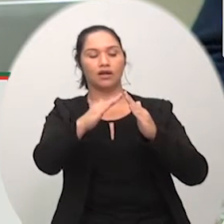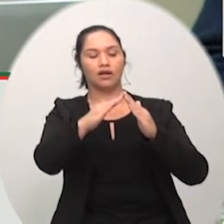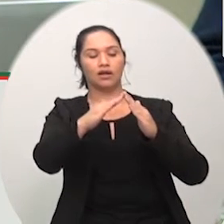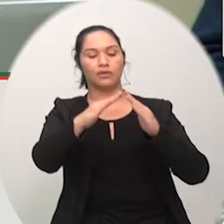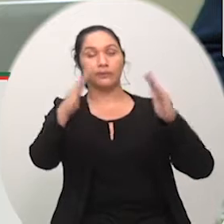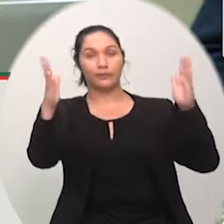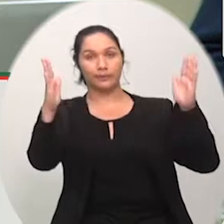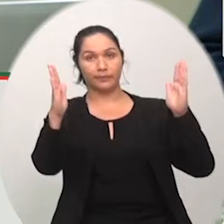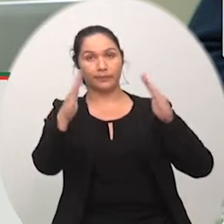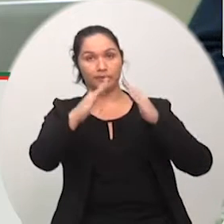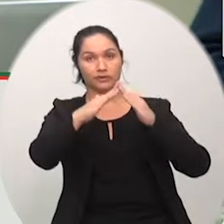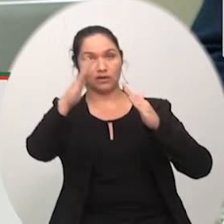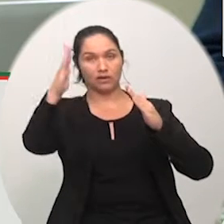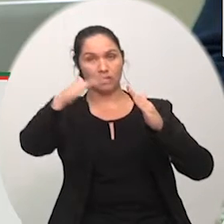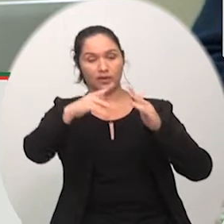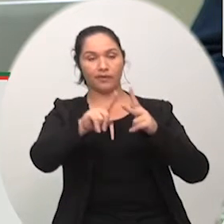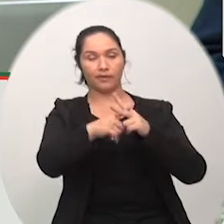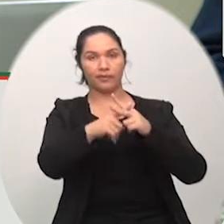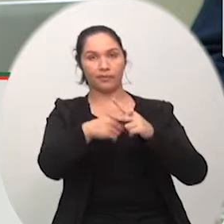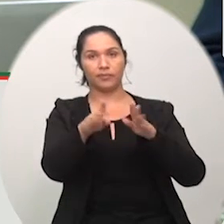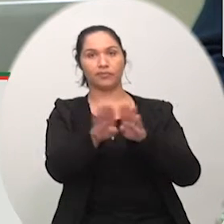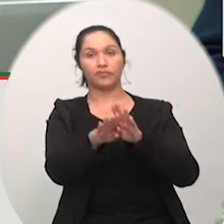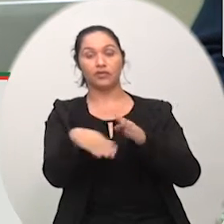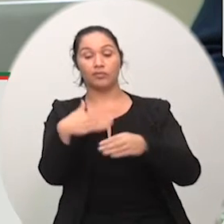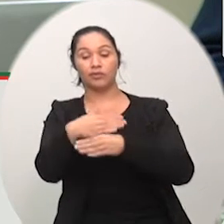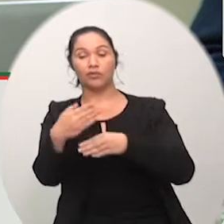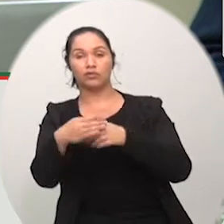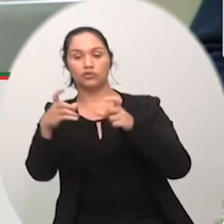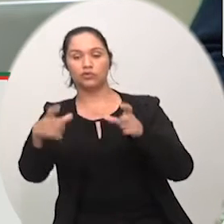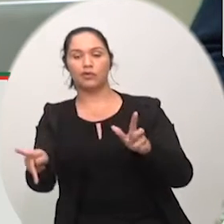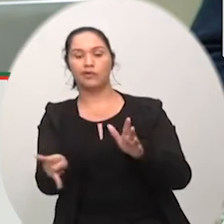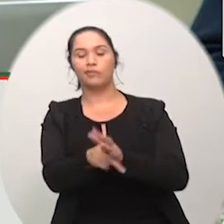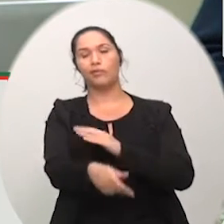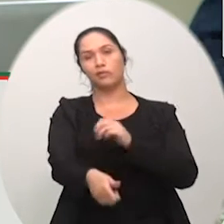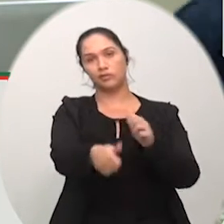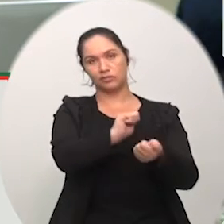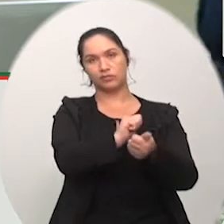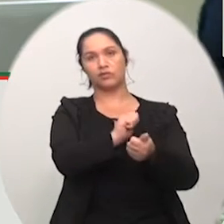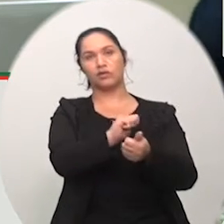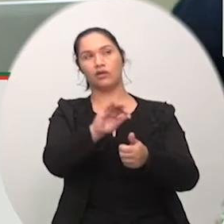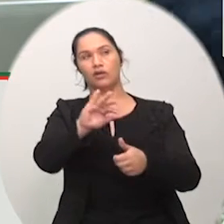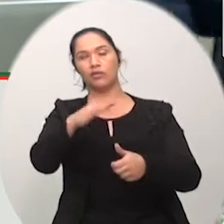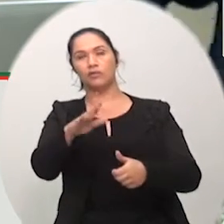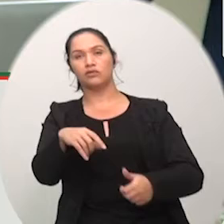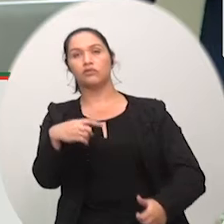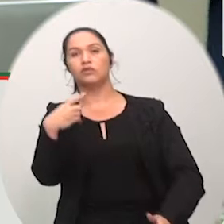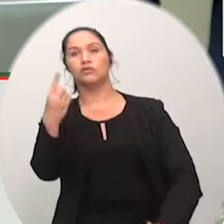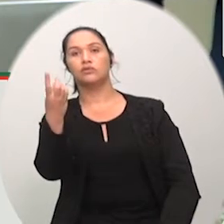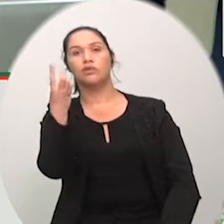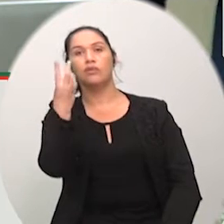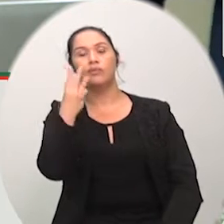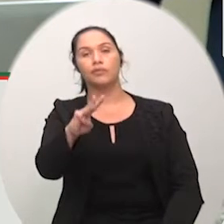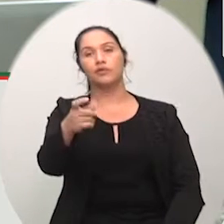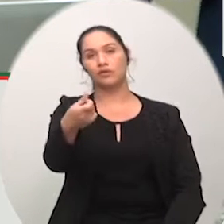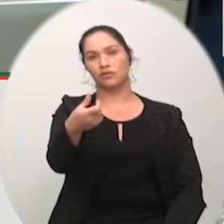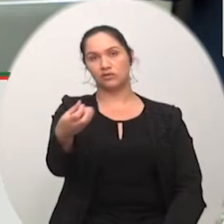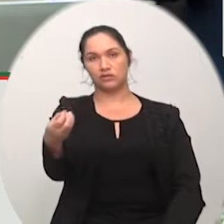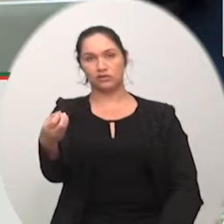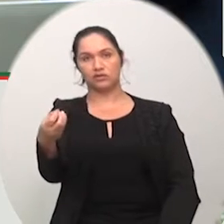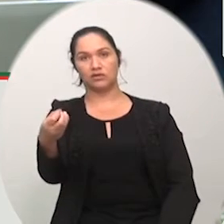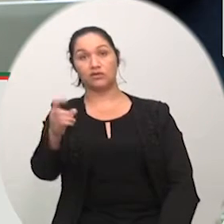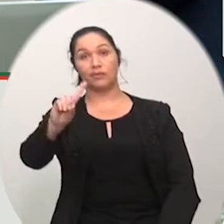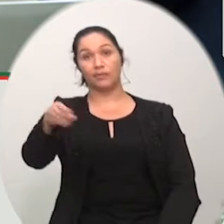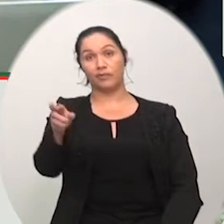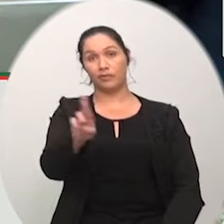elétricas além da construção de ginásio de esportes no valor estimado de 1 milhão e 600 mil reais dispensa de